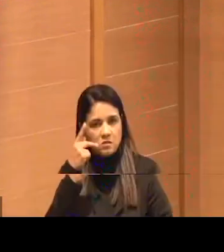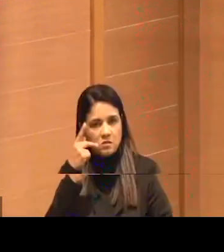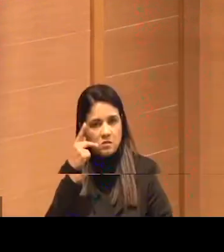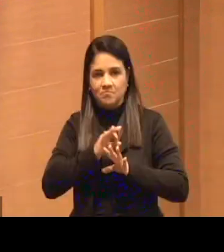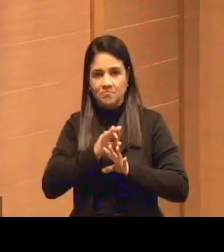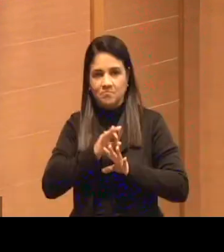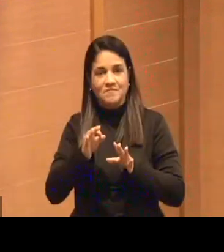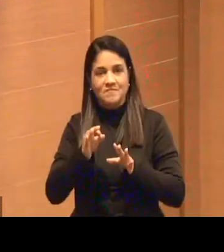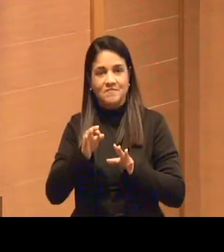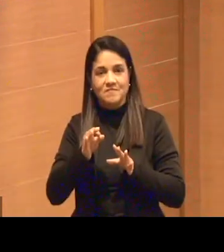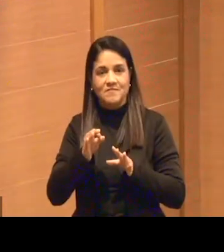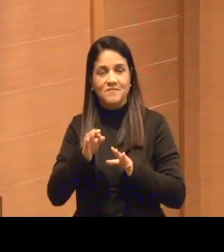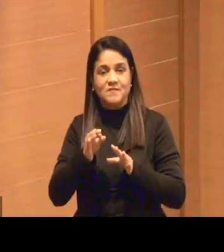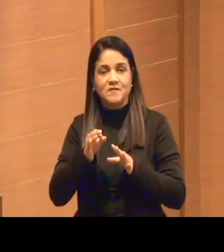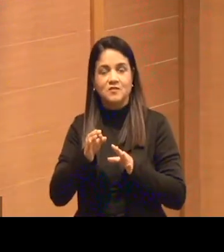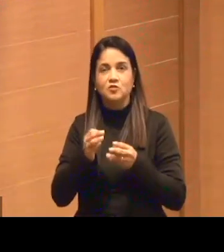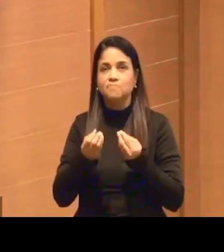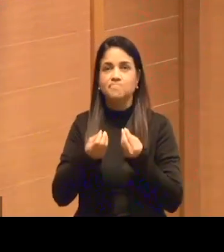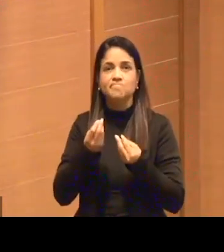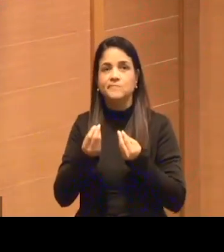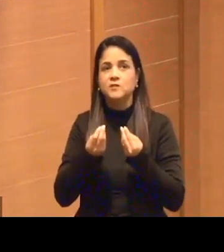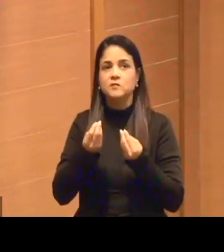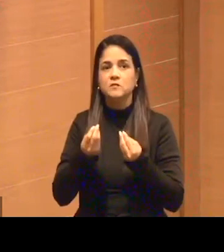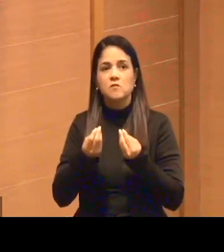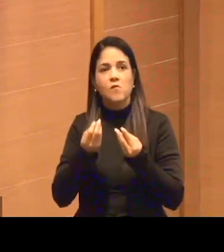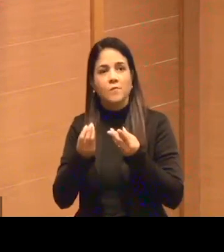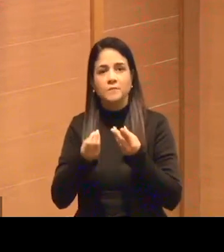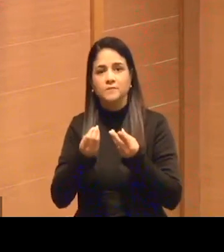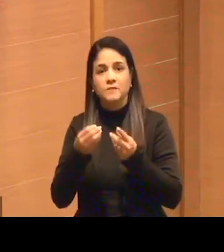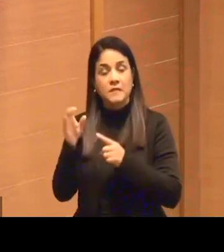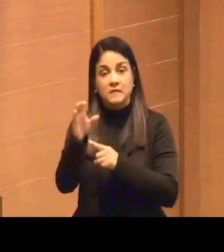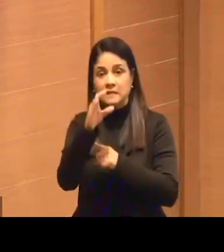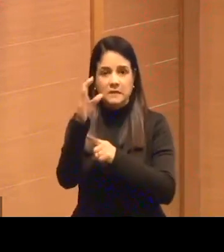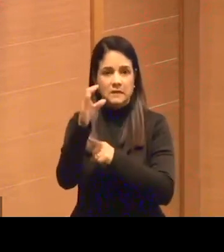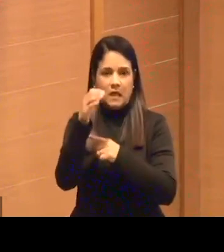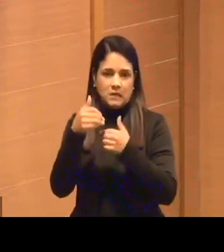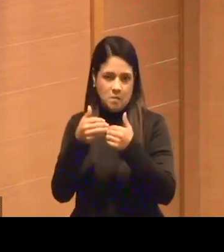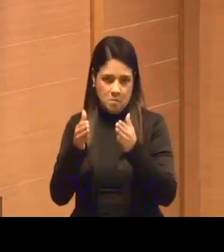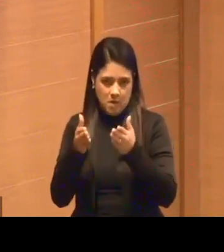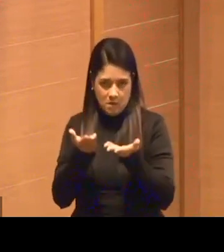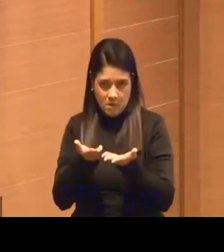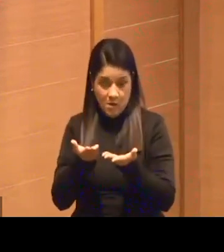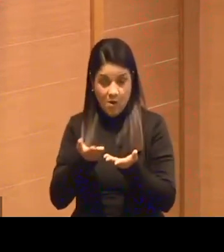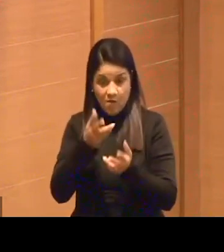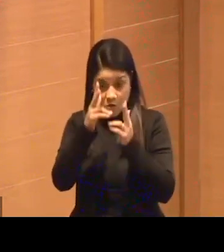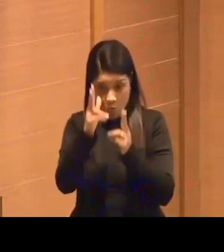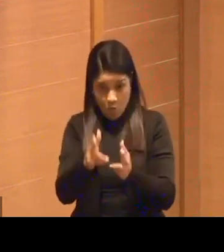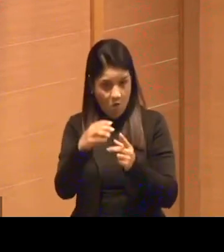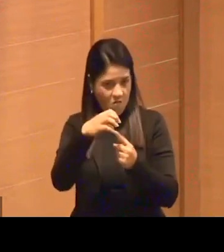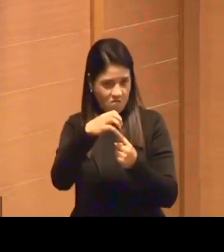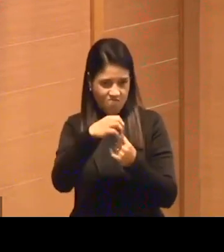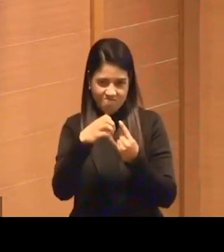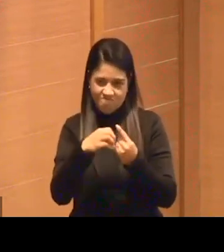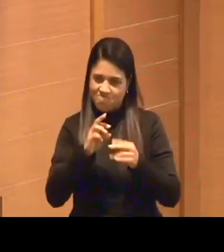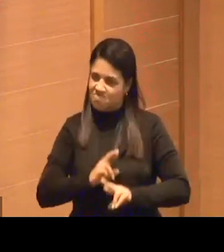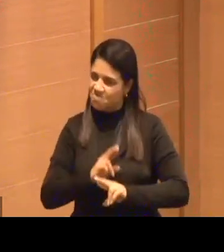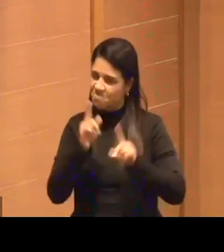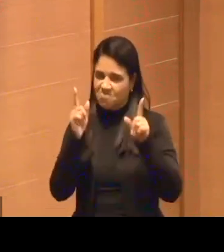tão definidas assim de ciência aberta, como vocês aqui tiveram, e eu acompanhei,